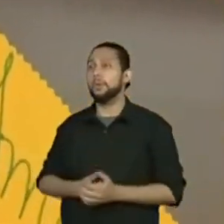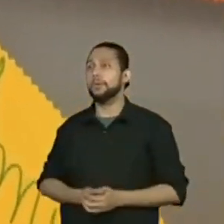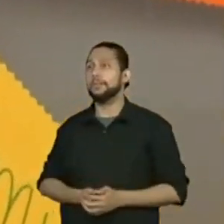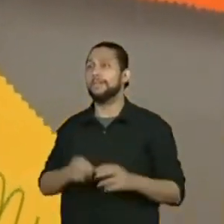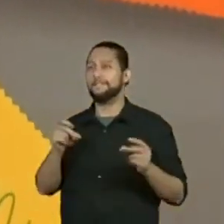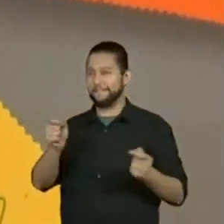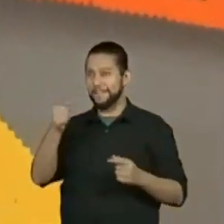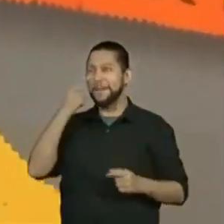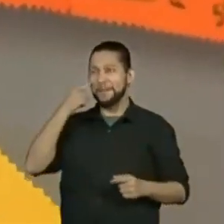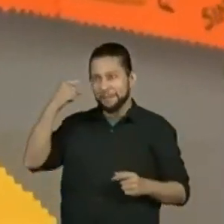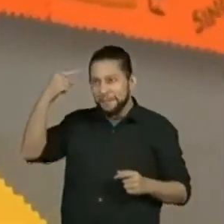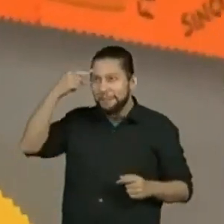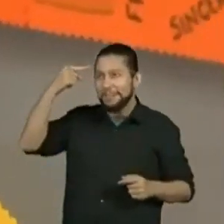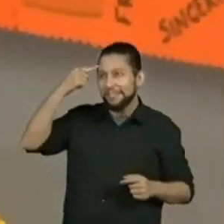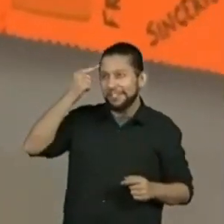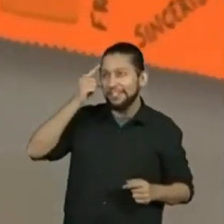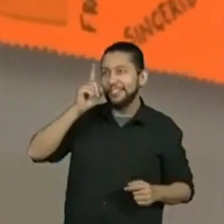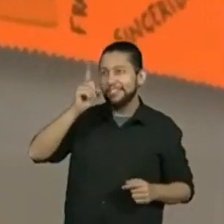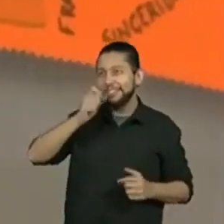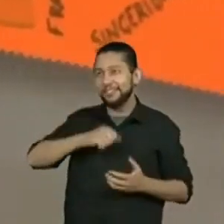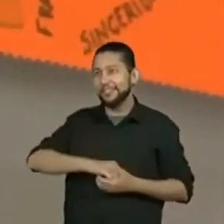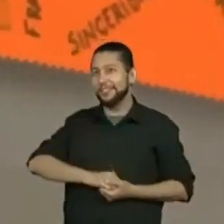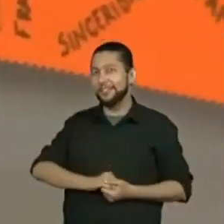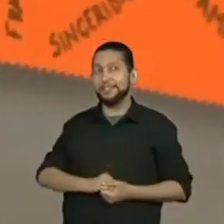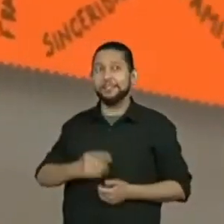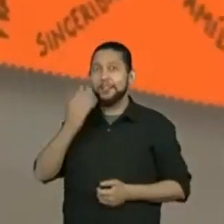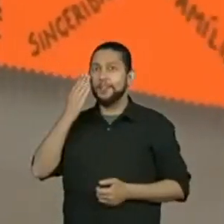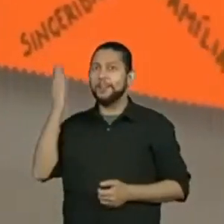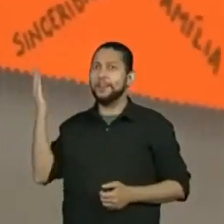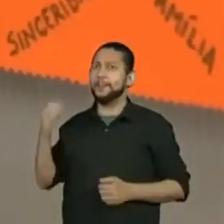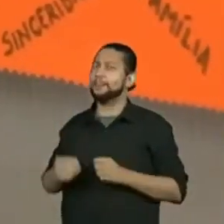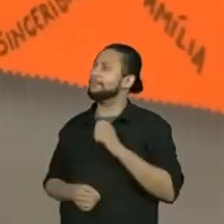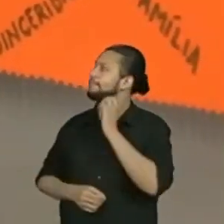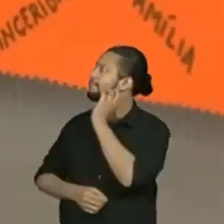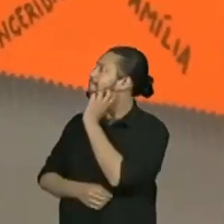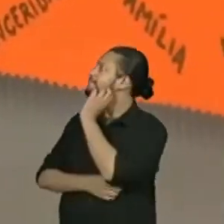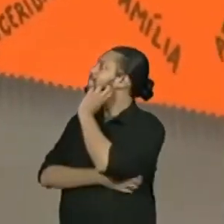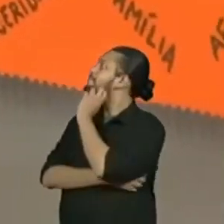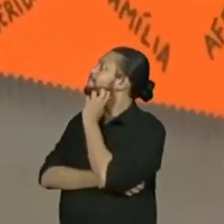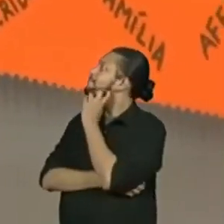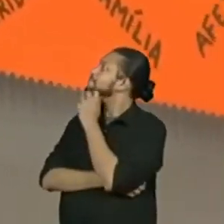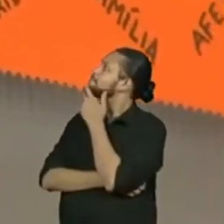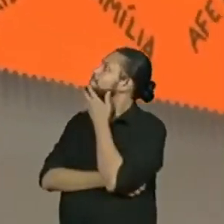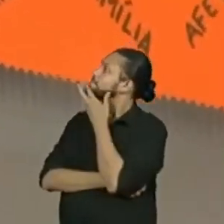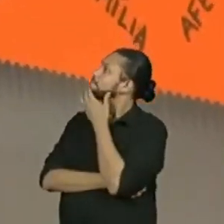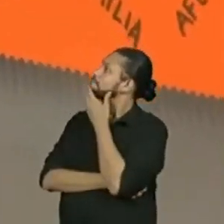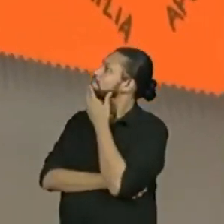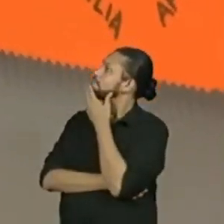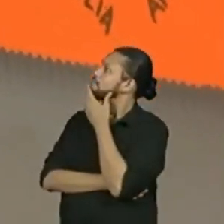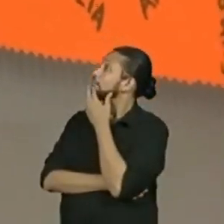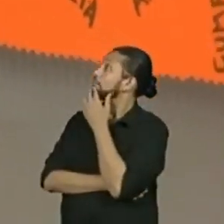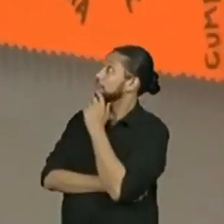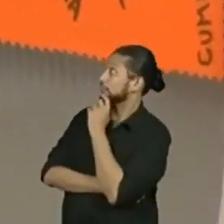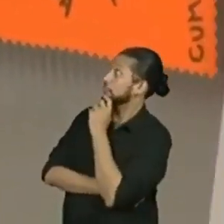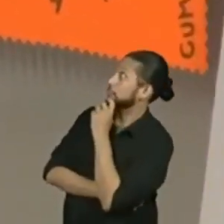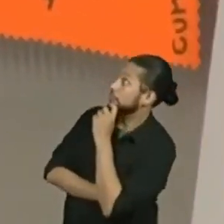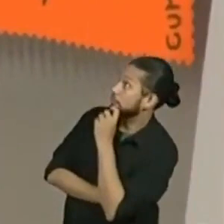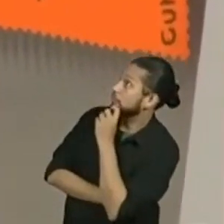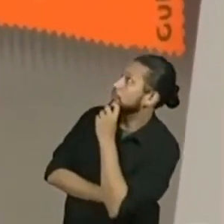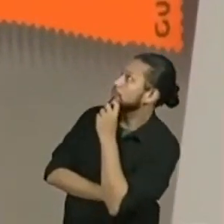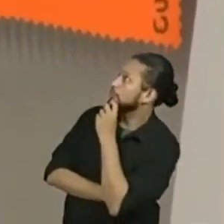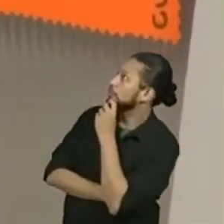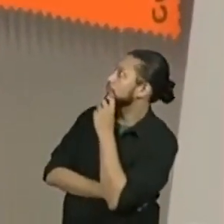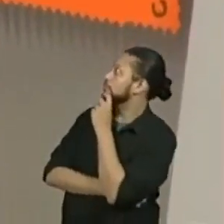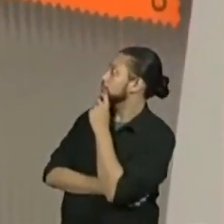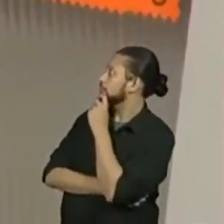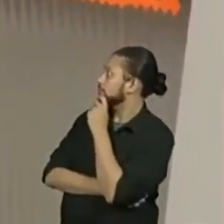pensando aqui. Dá uma olhada nesses detalhes. E essas informações